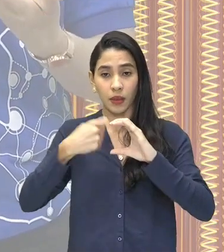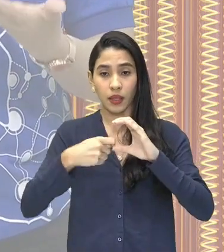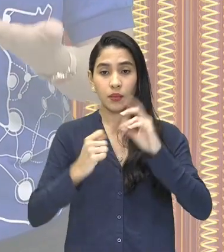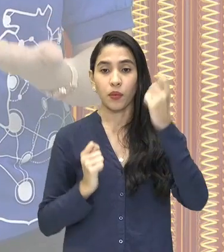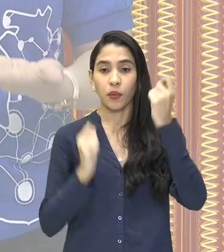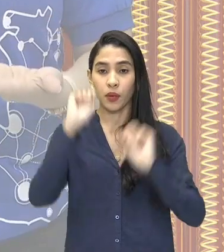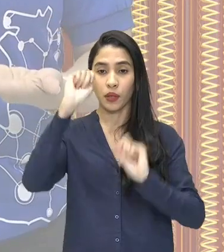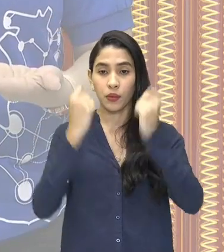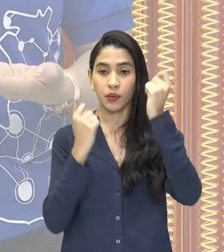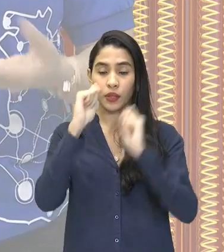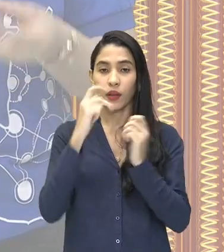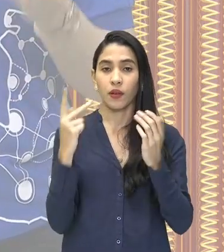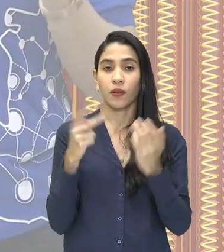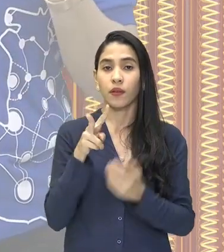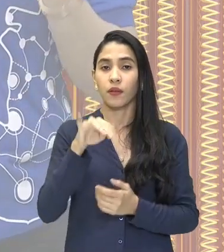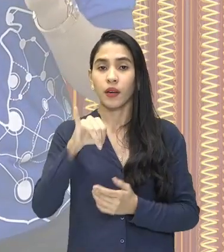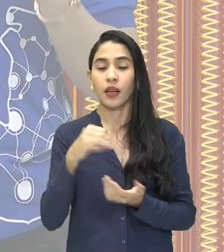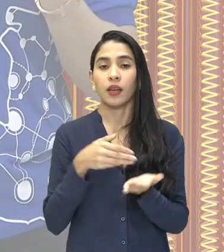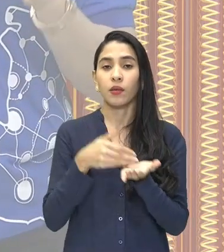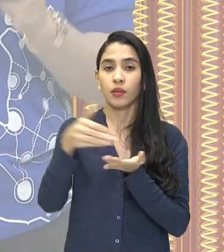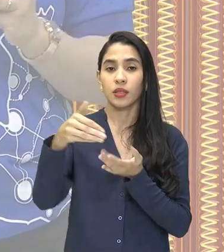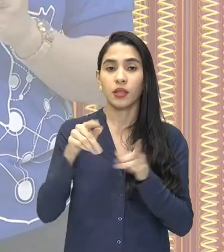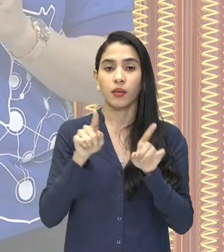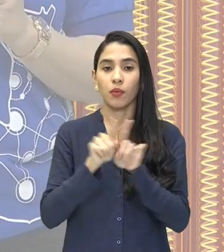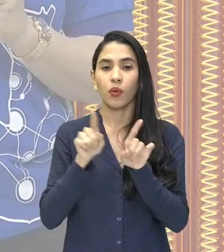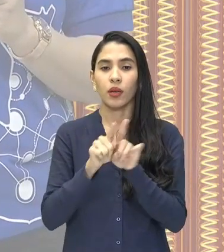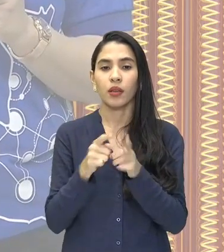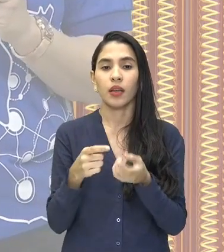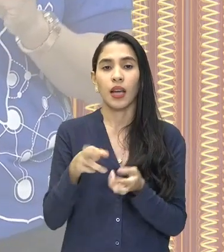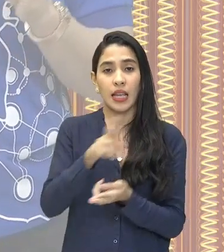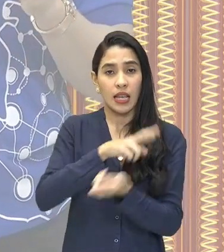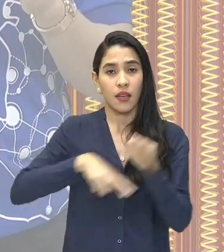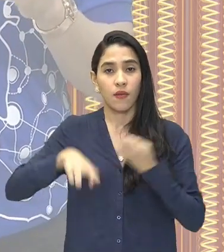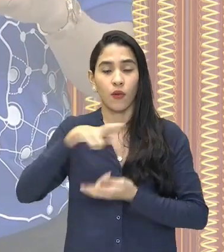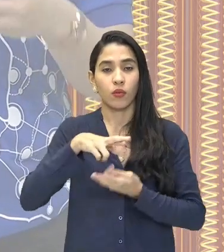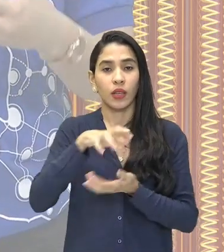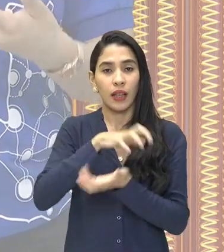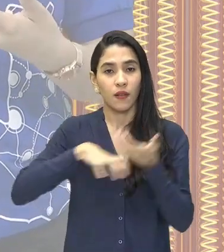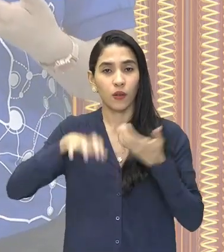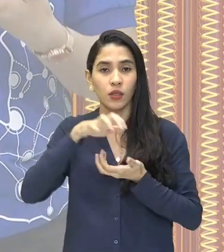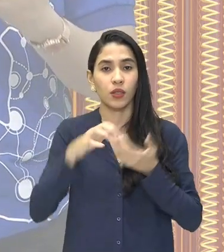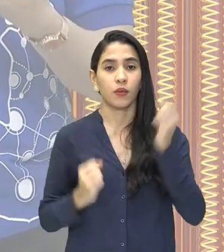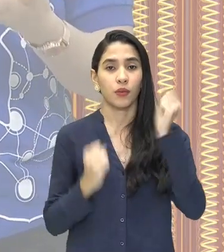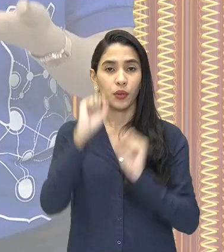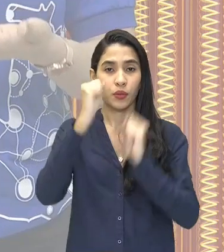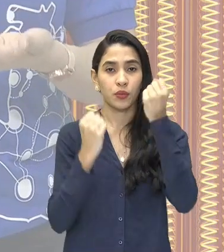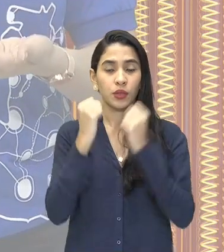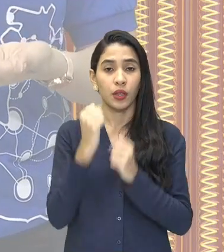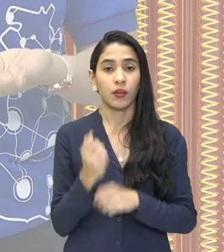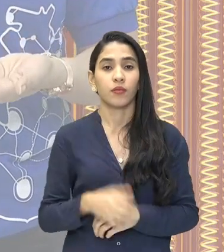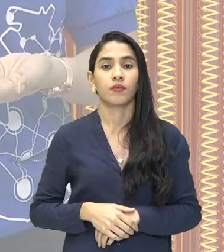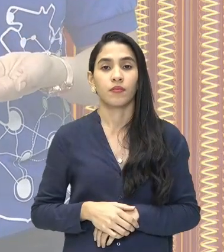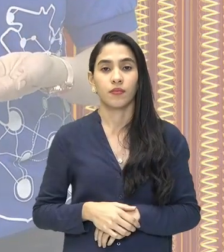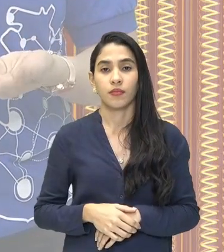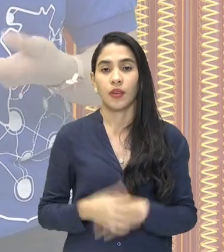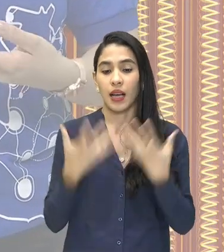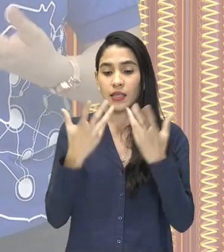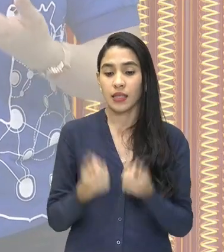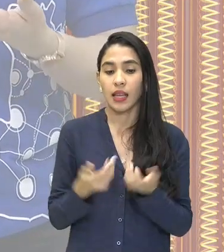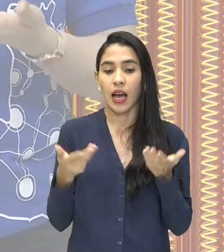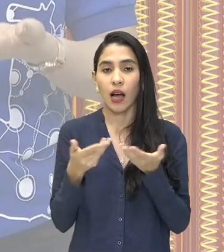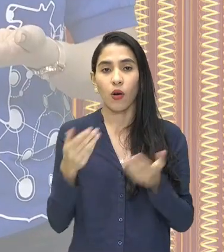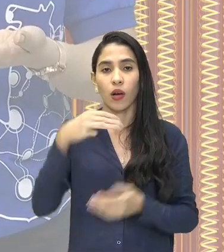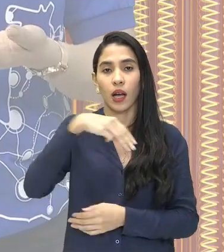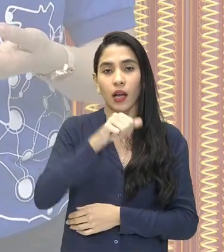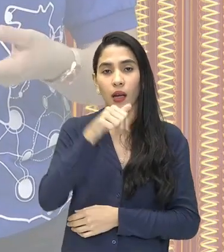vai acontecer por conta de quê? Da revolução industrial, e que vamos começar a adotar as máquinas